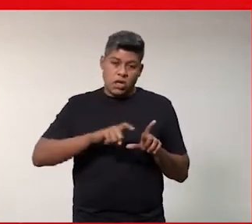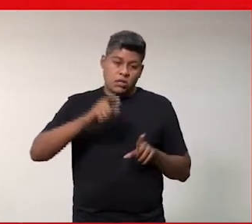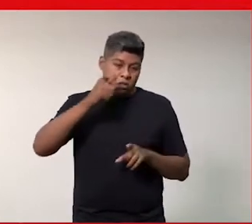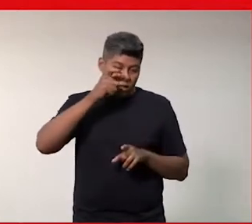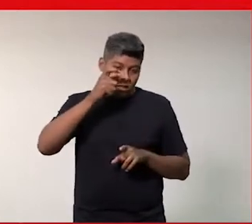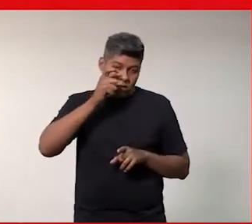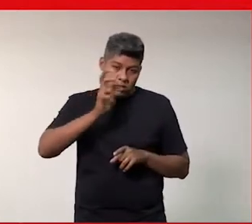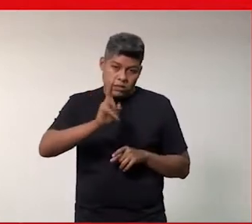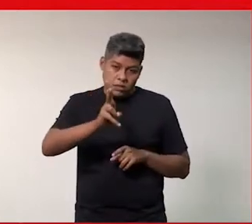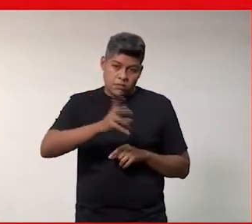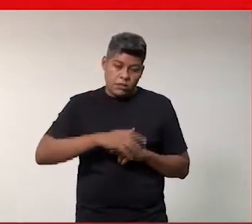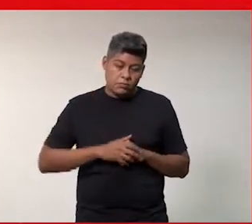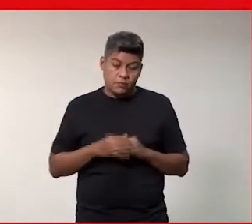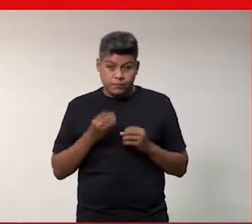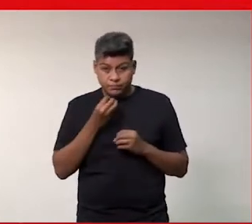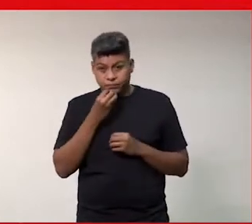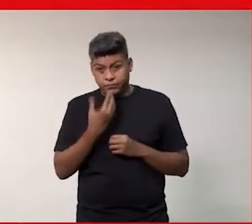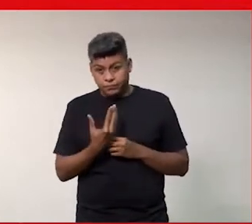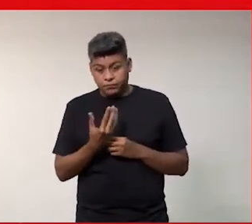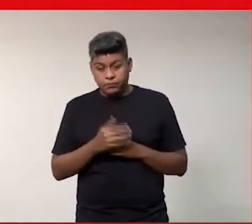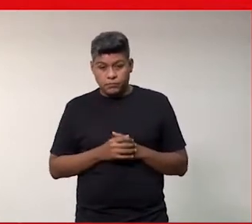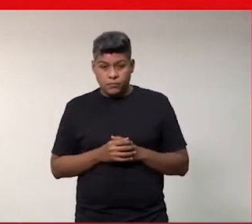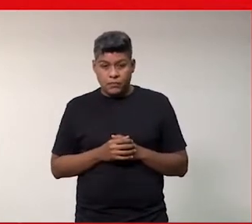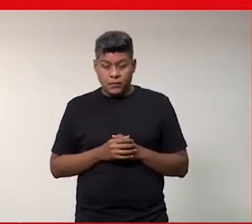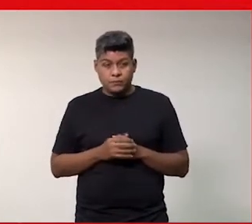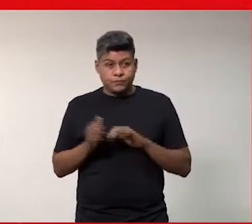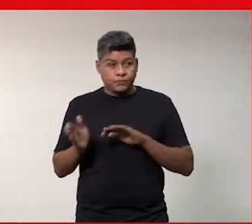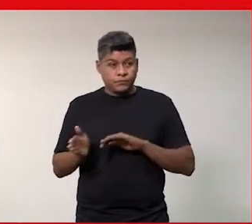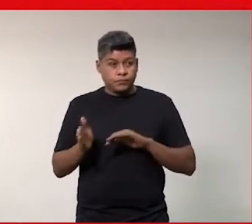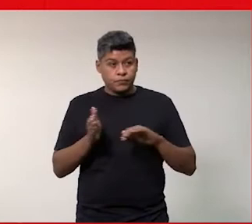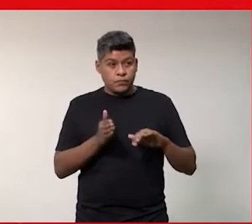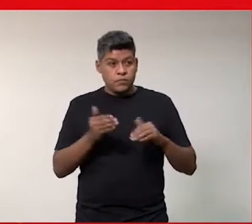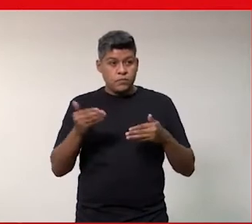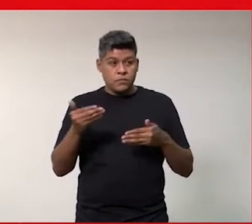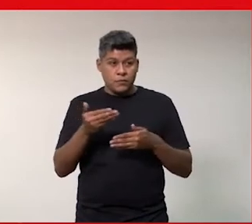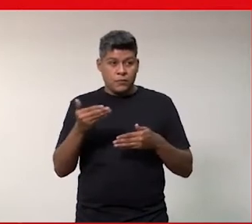interessante. Bom, então pode passar a slide.